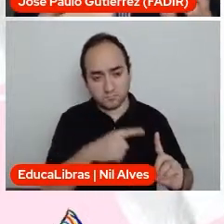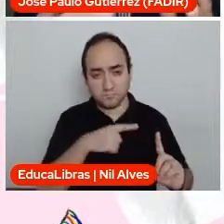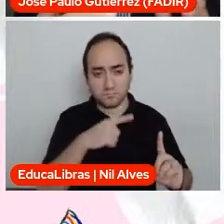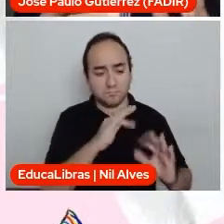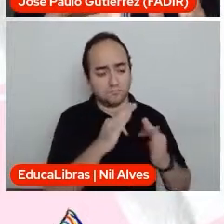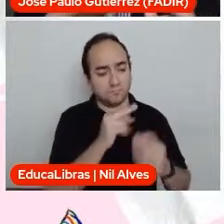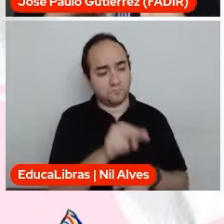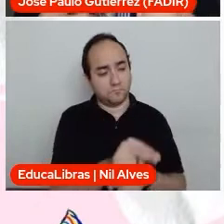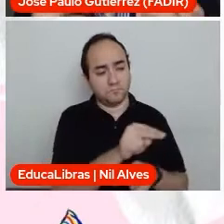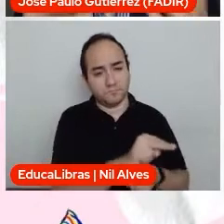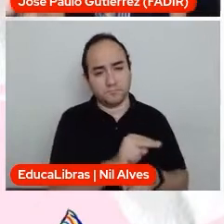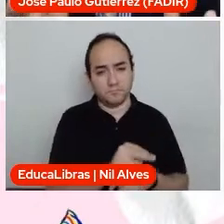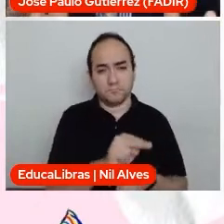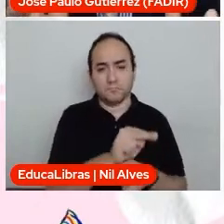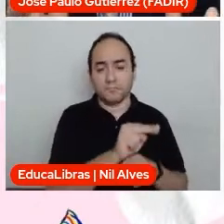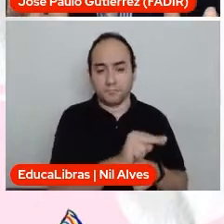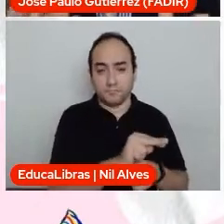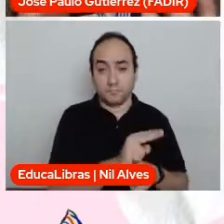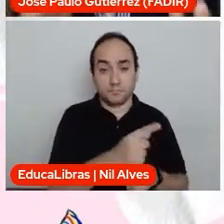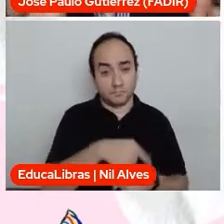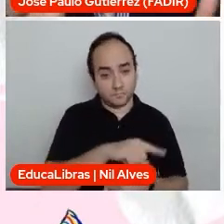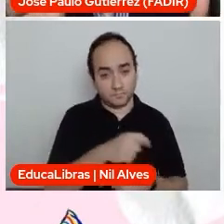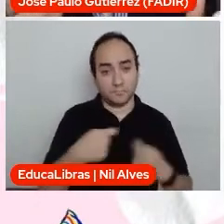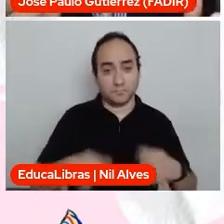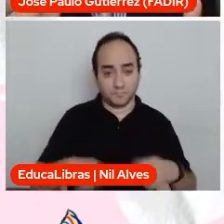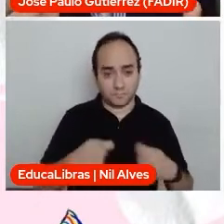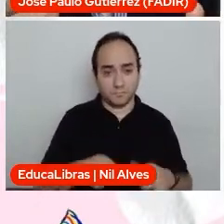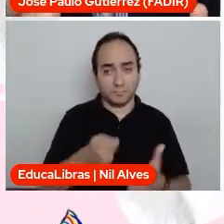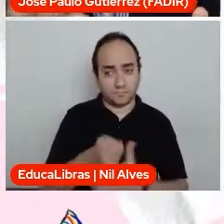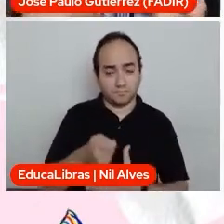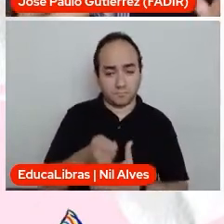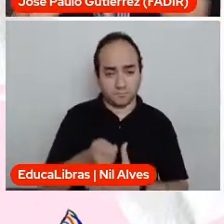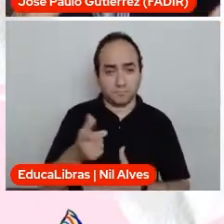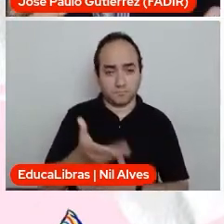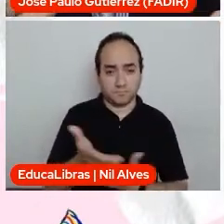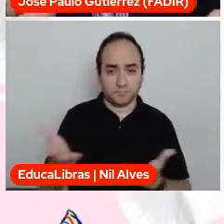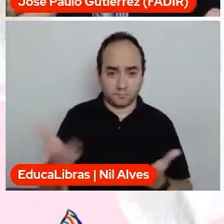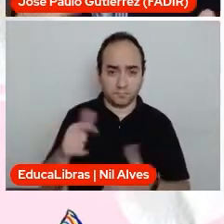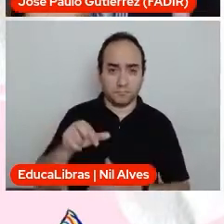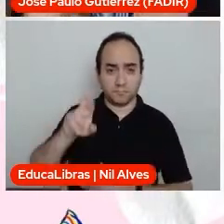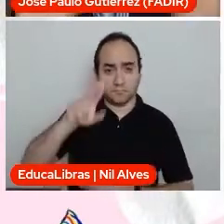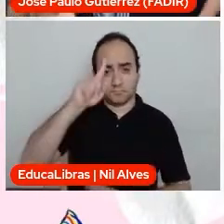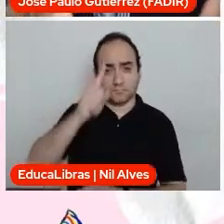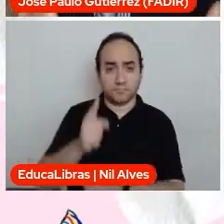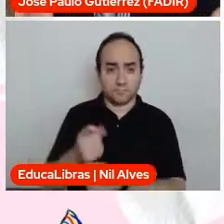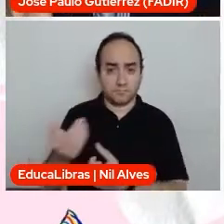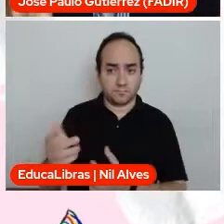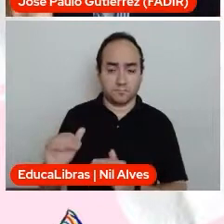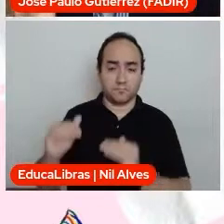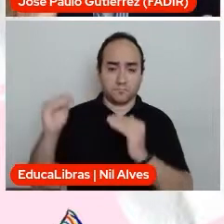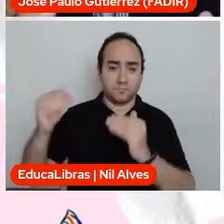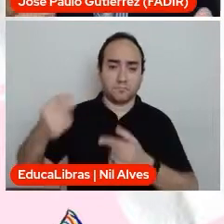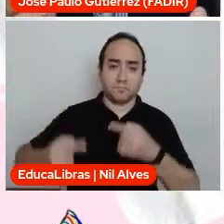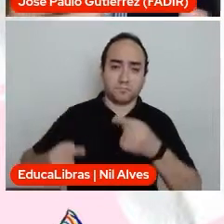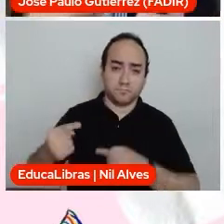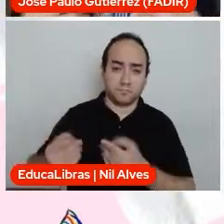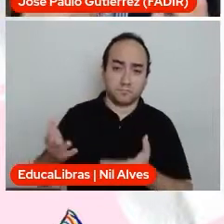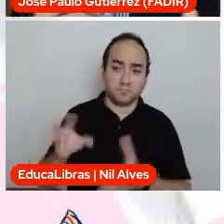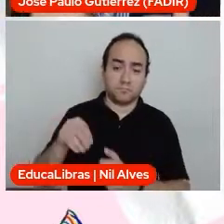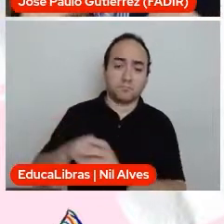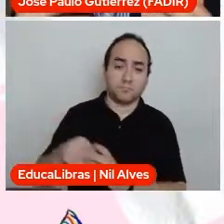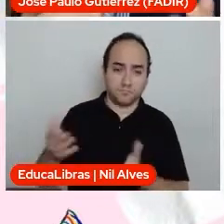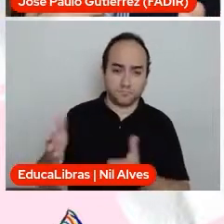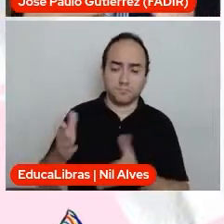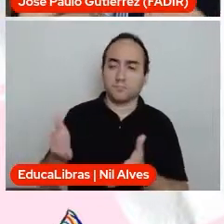Isso realmente é uma coisa que nós temos que cobrar dessas pessoas que estão aí como gestores, que estão com mandato político. Então,